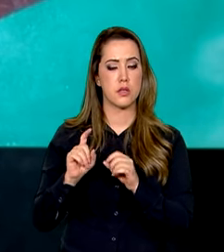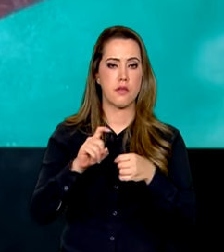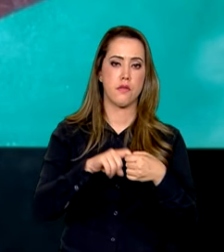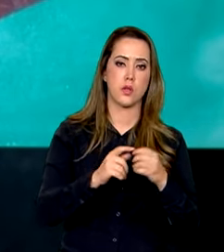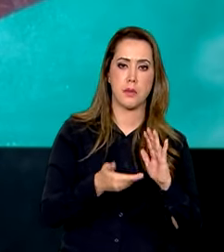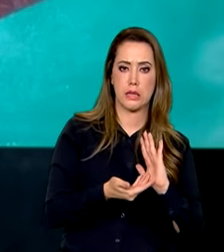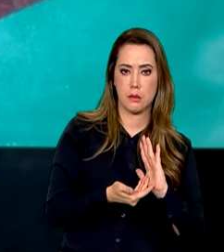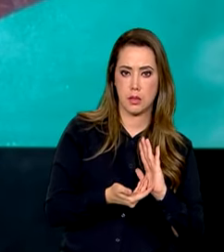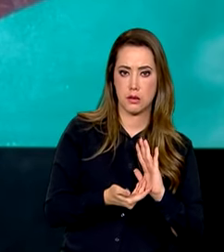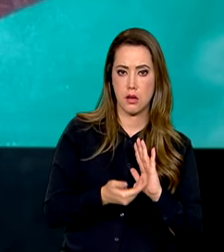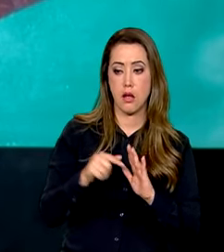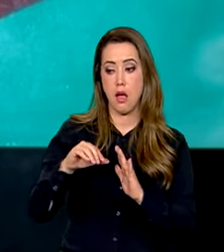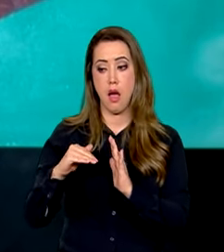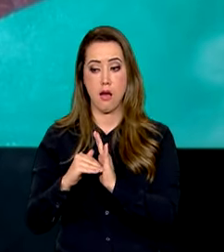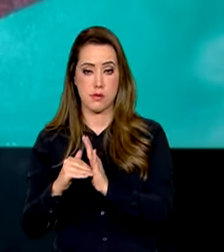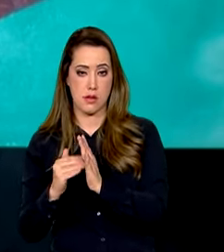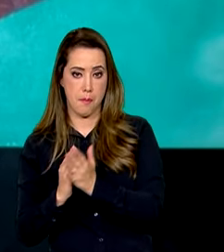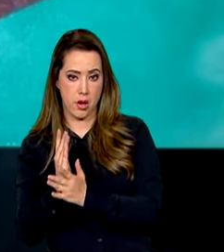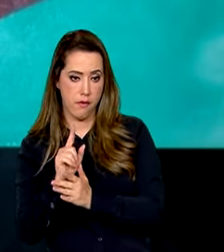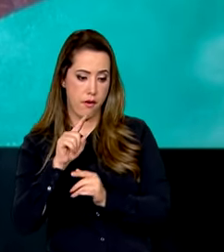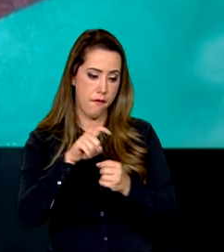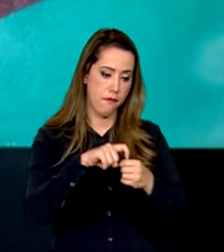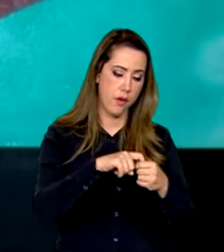que a gente possa aprovar e promulgar o mais rápido possível.